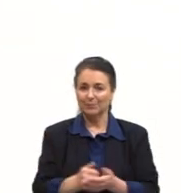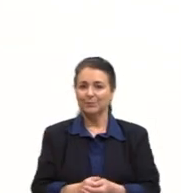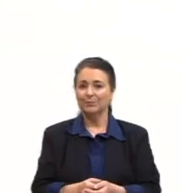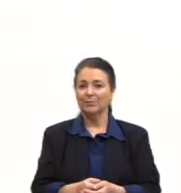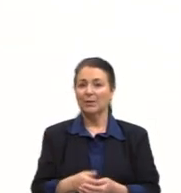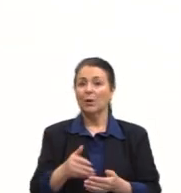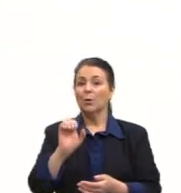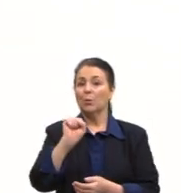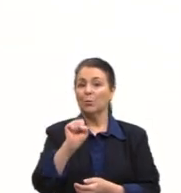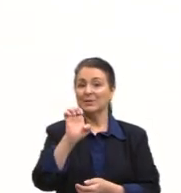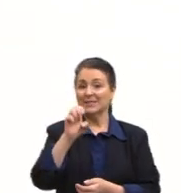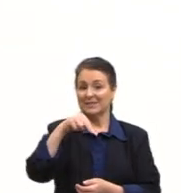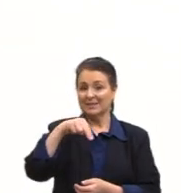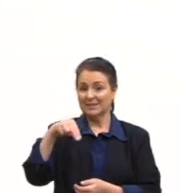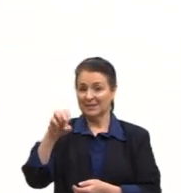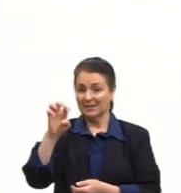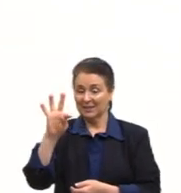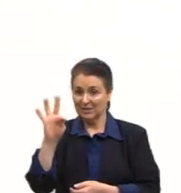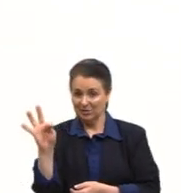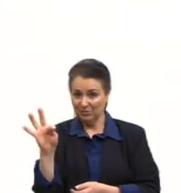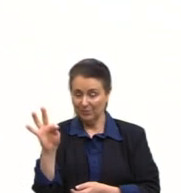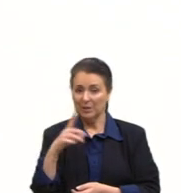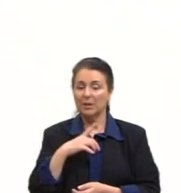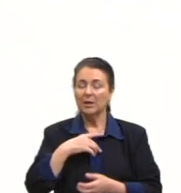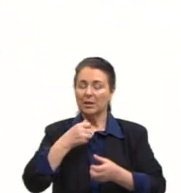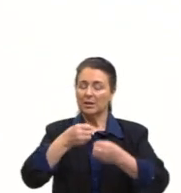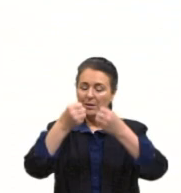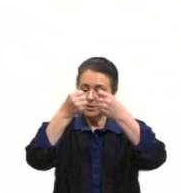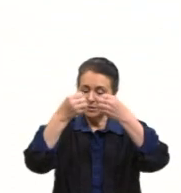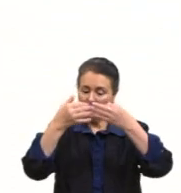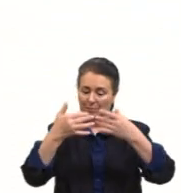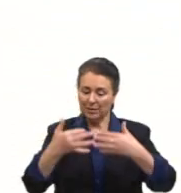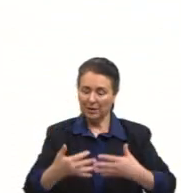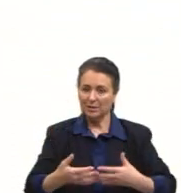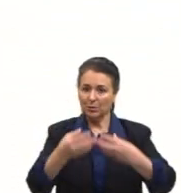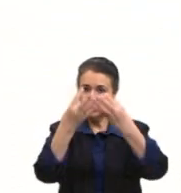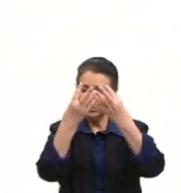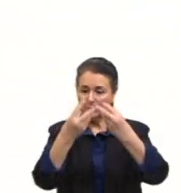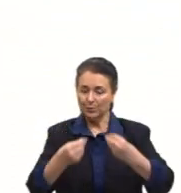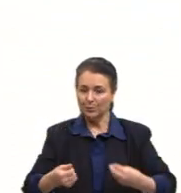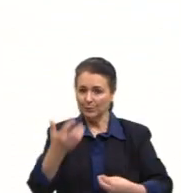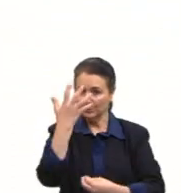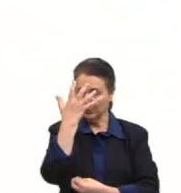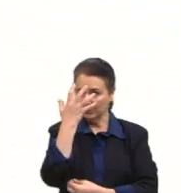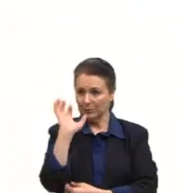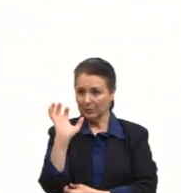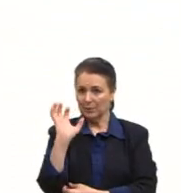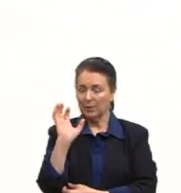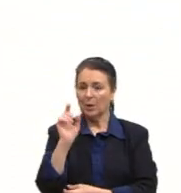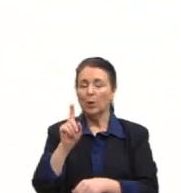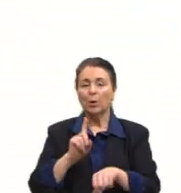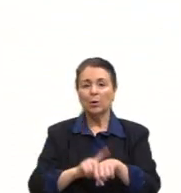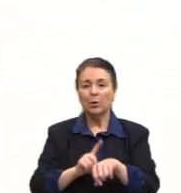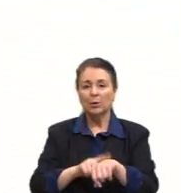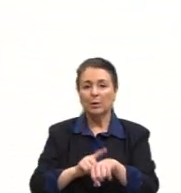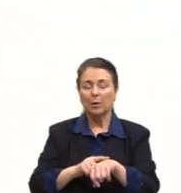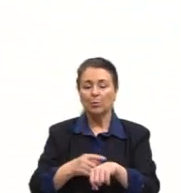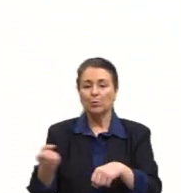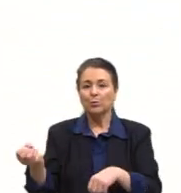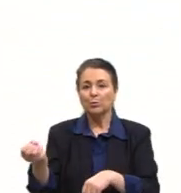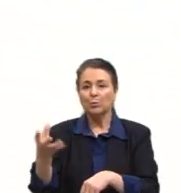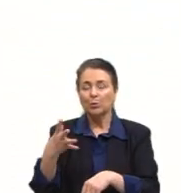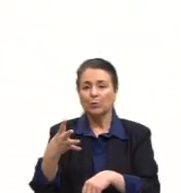Sennet, e o que ele fala sobre a corrosão do caráter. Então, tempos modernos, impermanência, neoliberalismo,